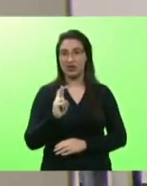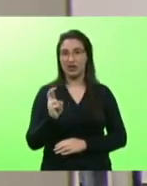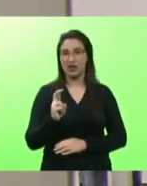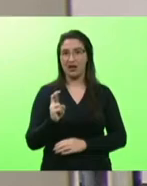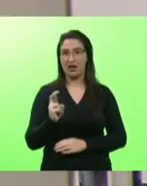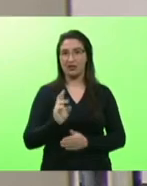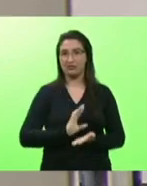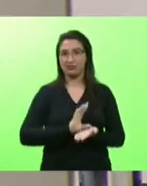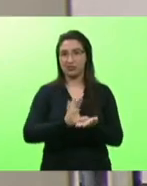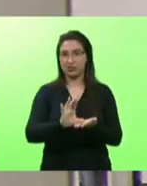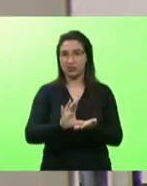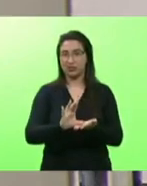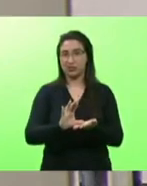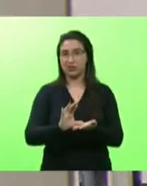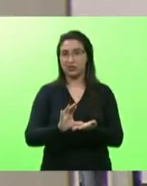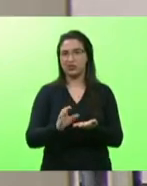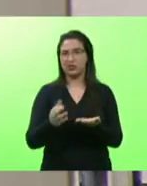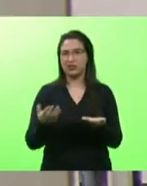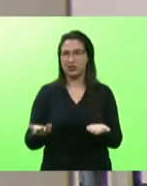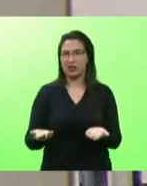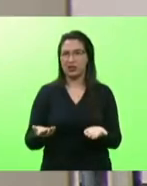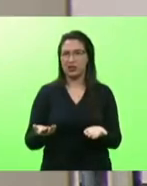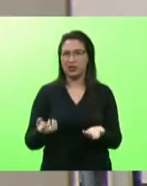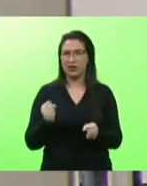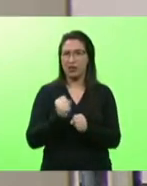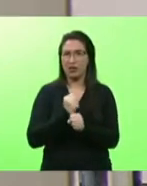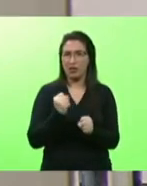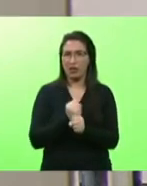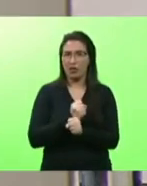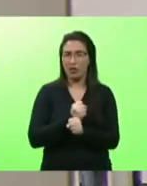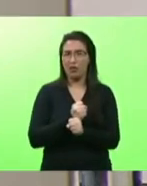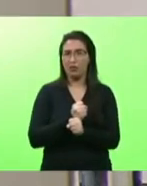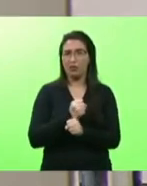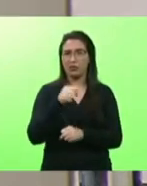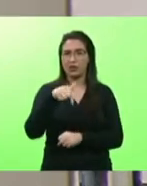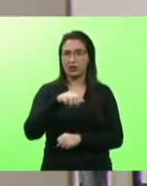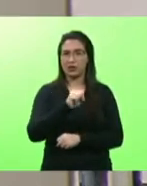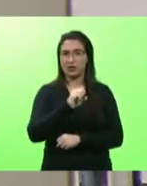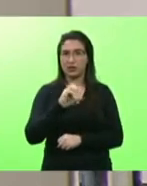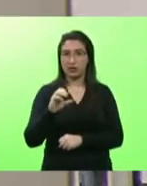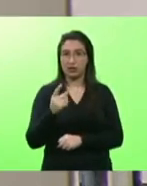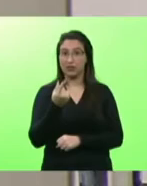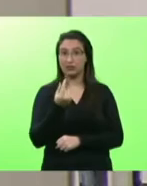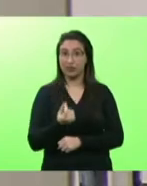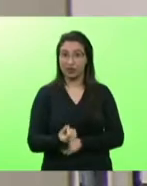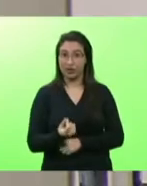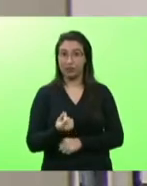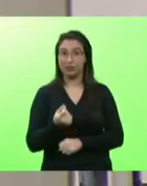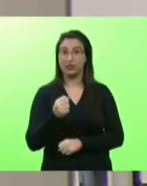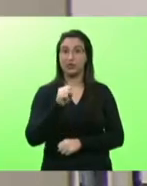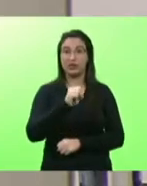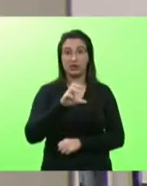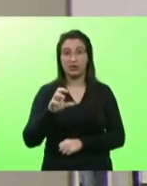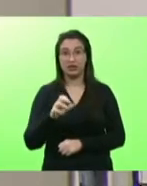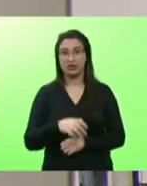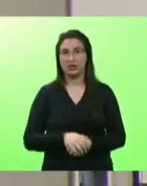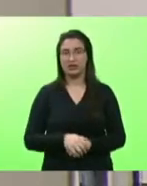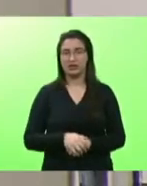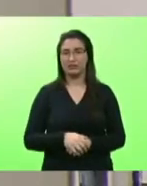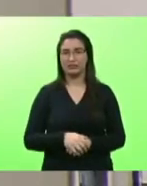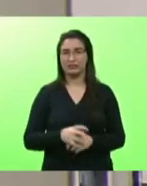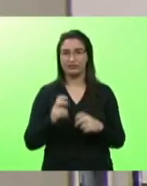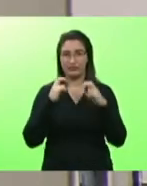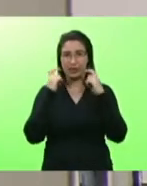então ele vai fazer obra em Santa Catarina com recurso de Santa Catarina dos catarinenses é uma pouca vergonha o que